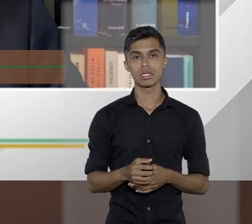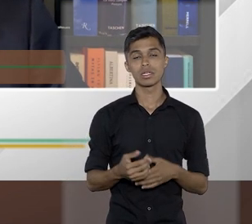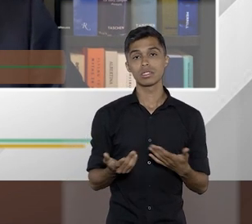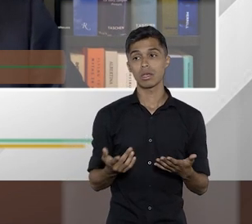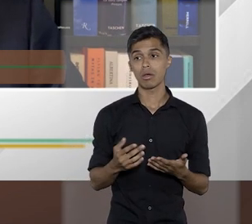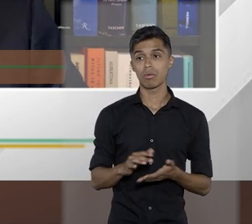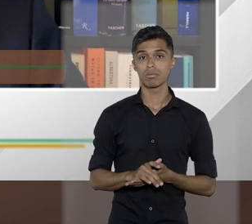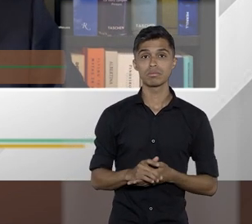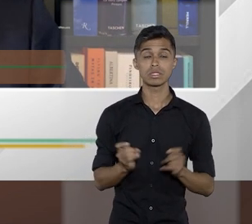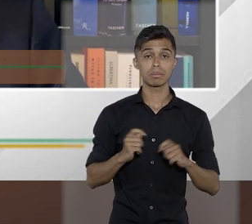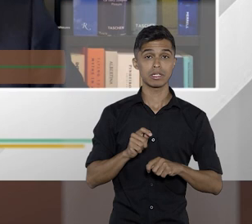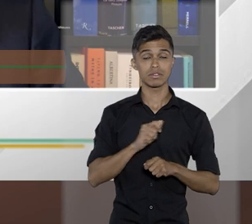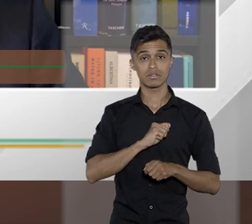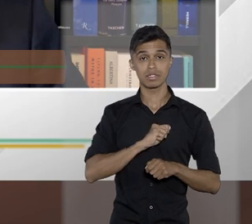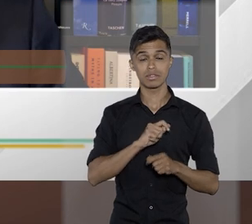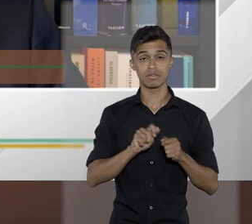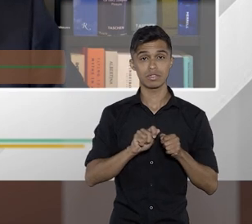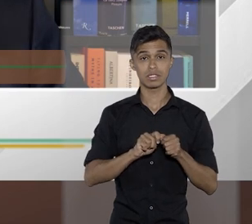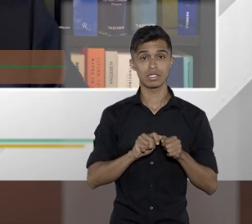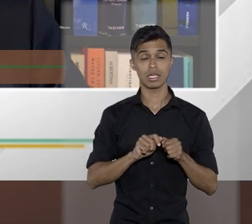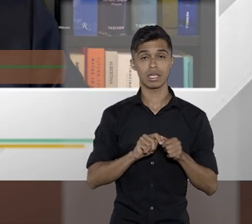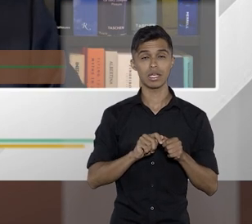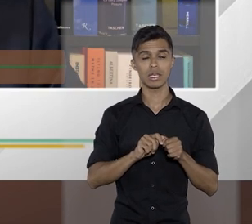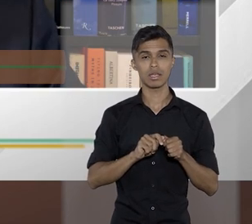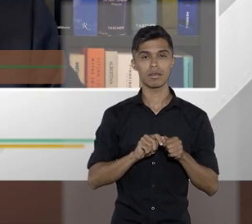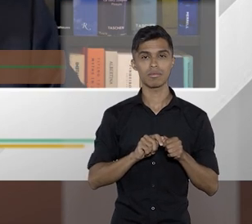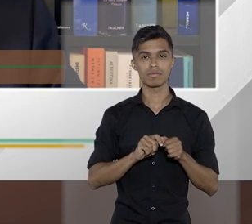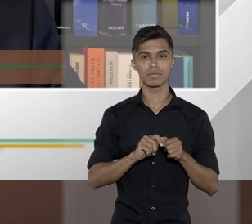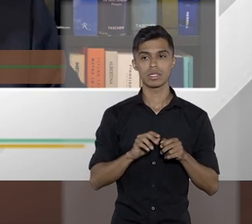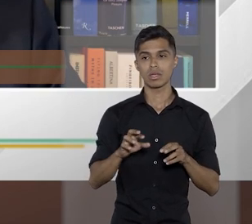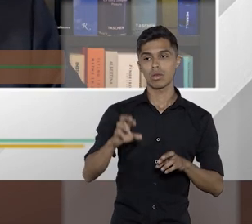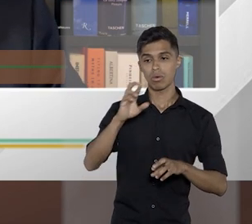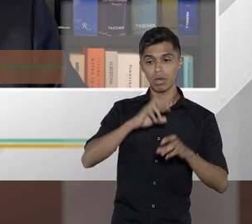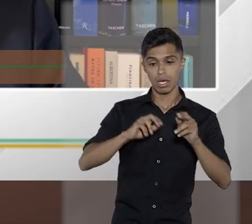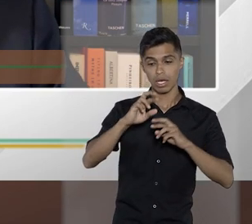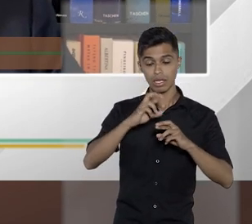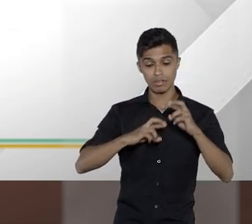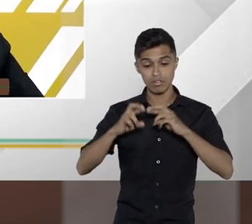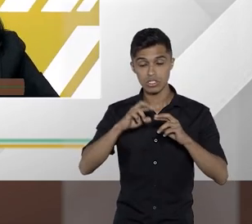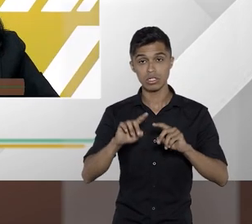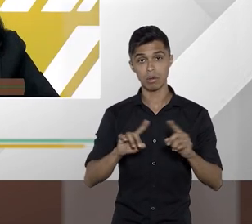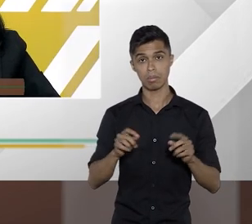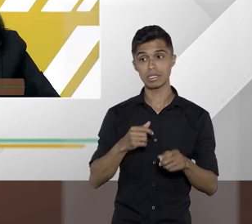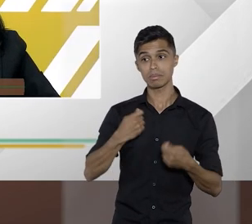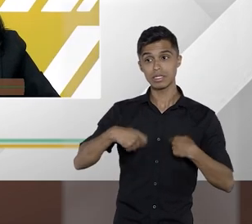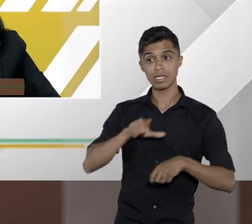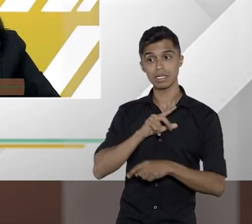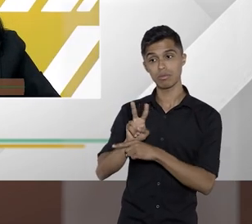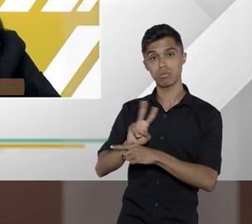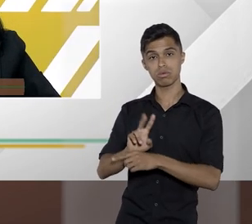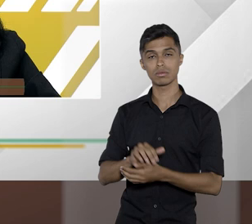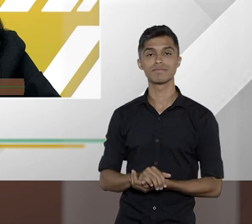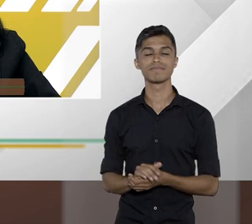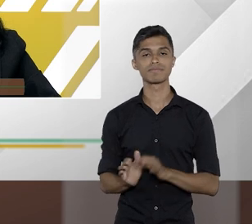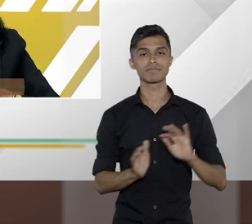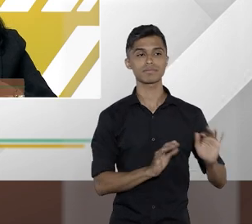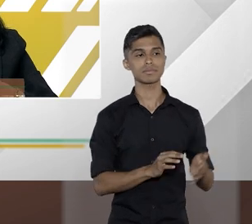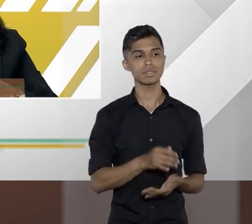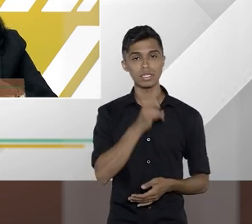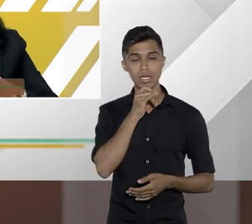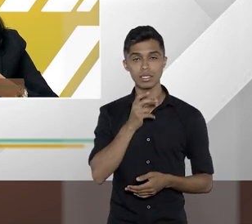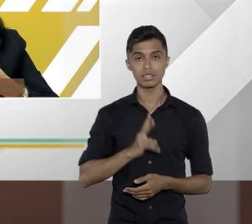tratamento de dados sem nenhuma regulamentação e sem nenhum tipo de supervisão. Ainda nessa linha, e com o senhor, professor Jonathan,